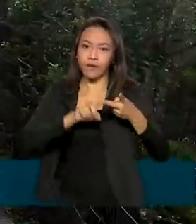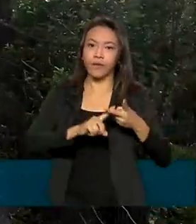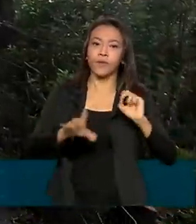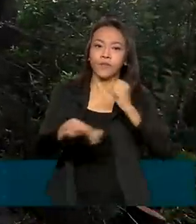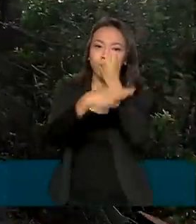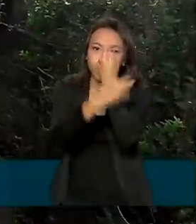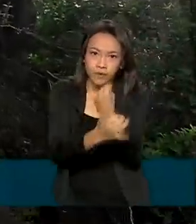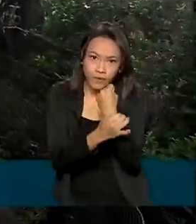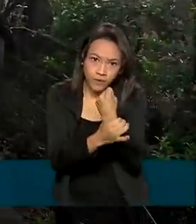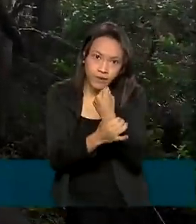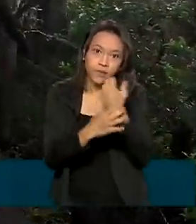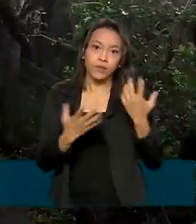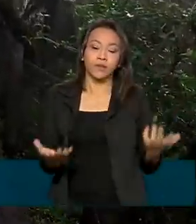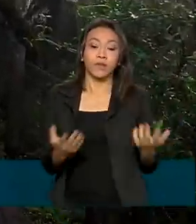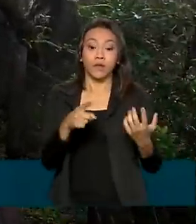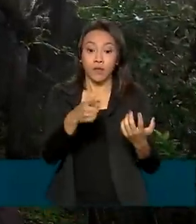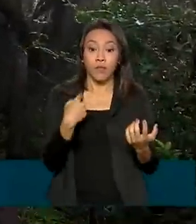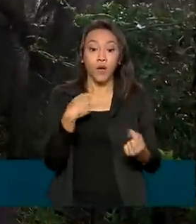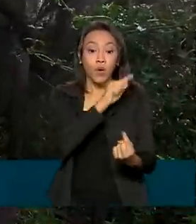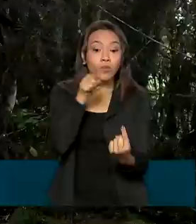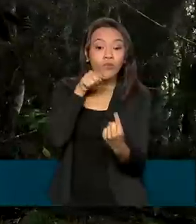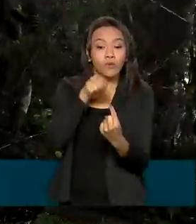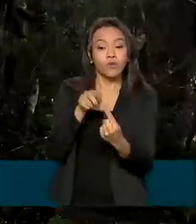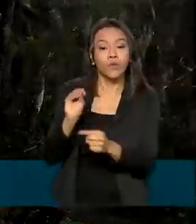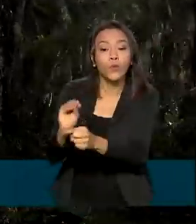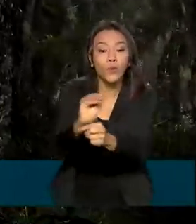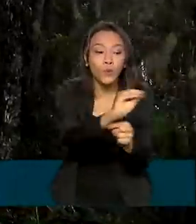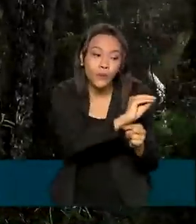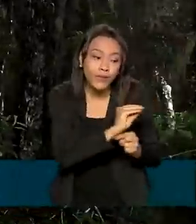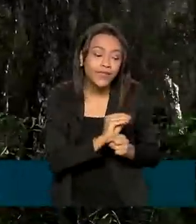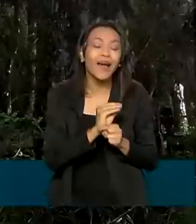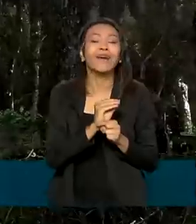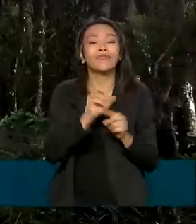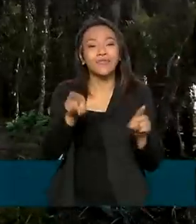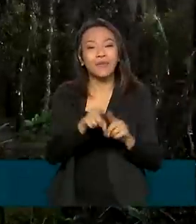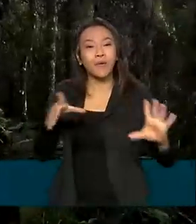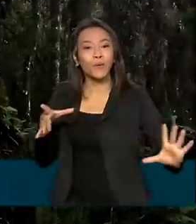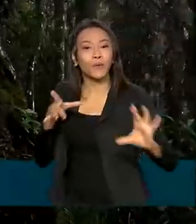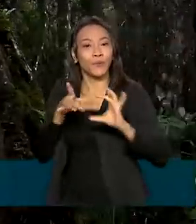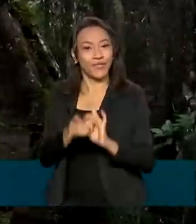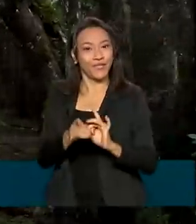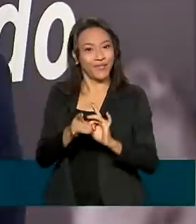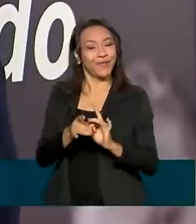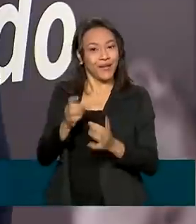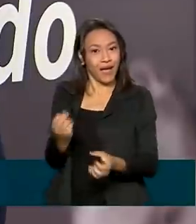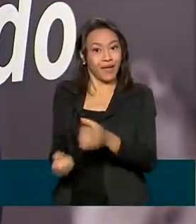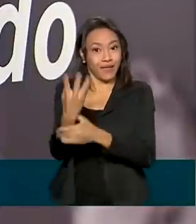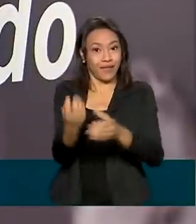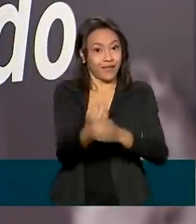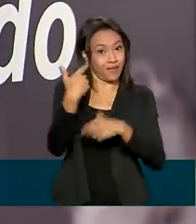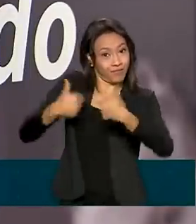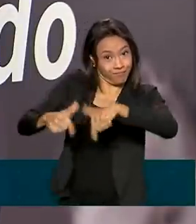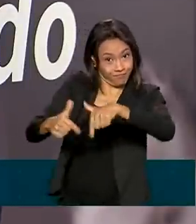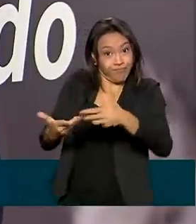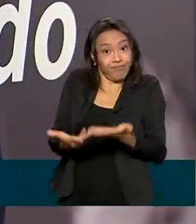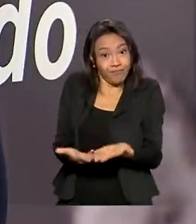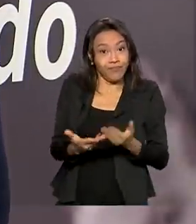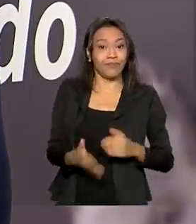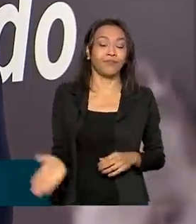A iniciativa busca conservação ambiental alinhada à geração de emprego e renda. Além de melhorar